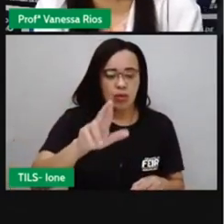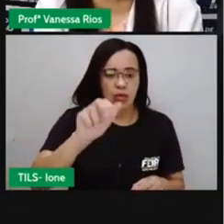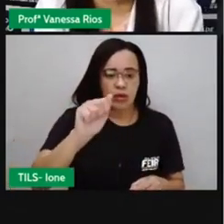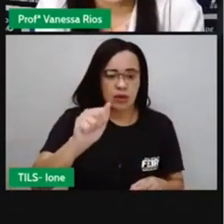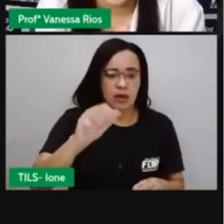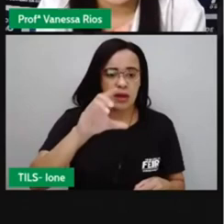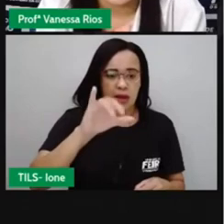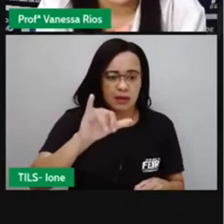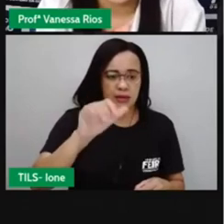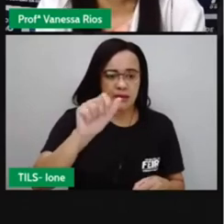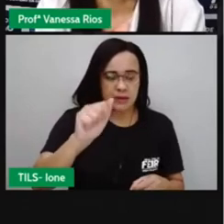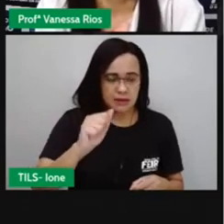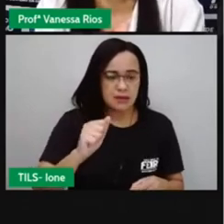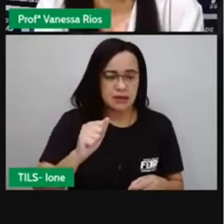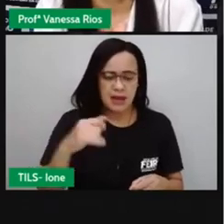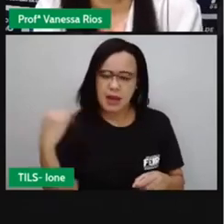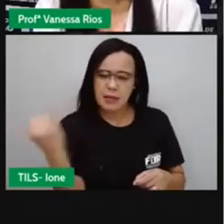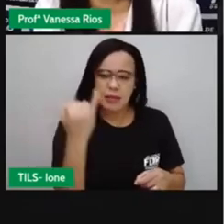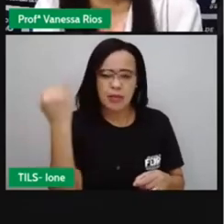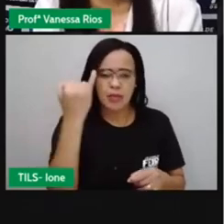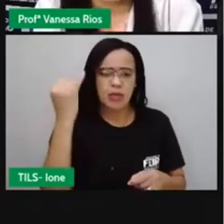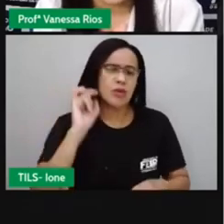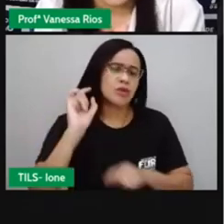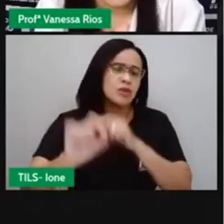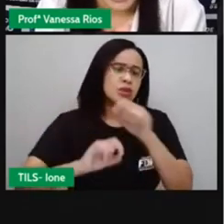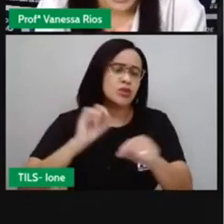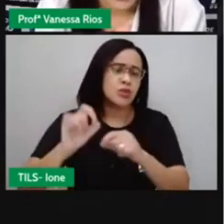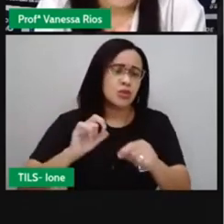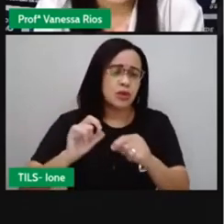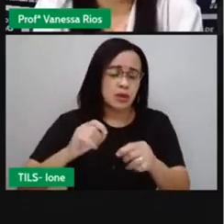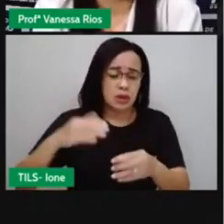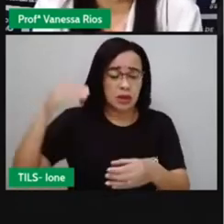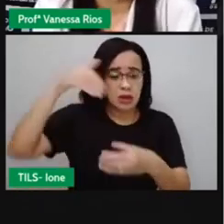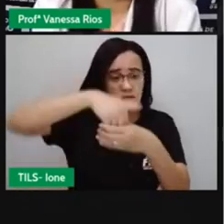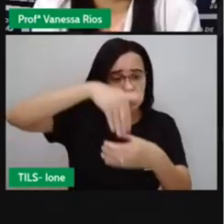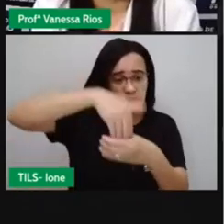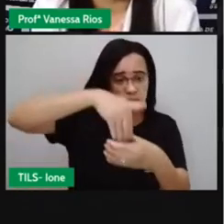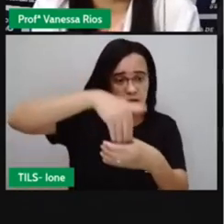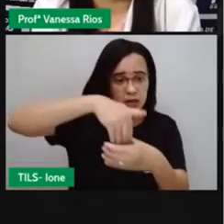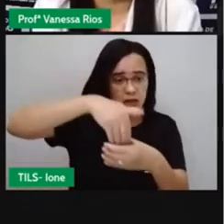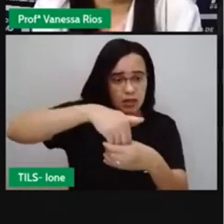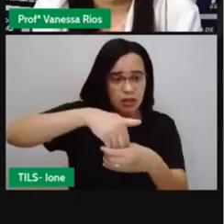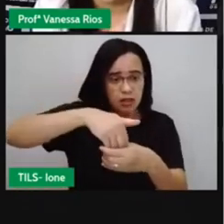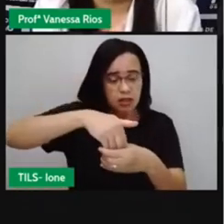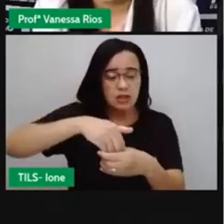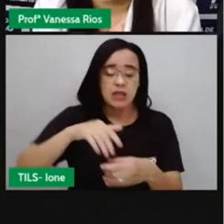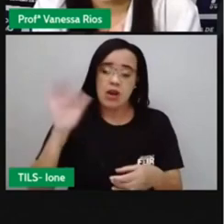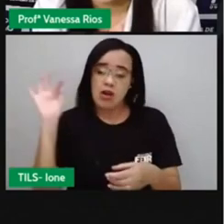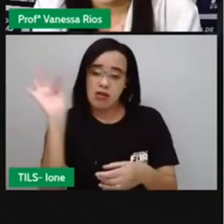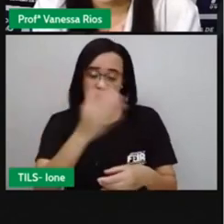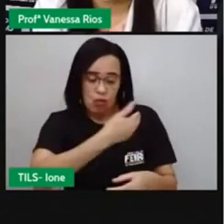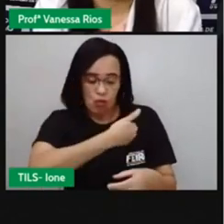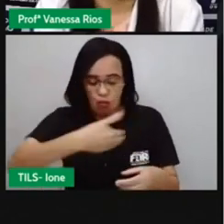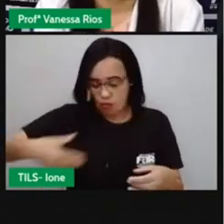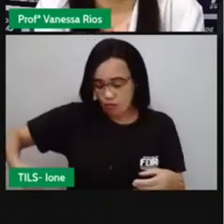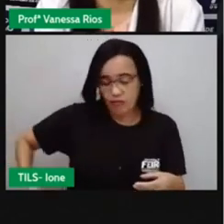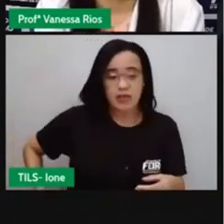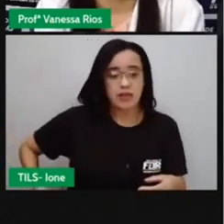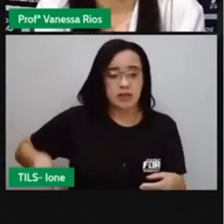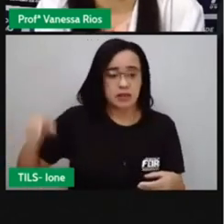acontece com nossa vida, tanto no nível federal, quando a gente fala aí do poder executivo como presidente,